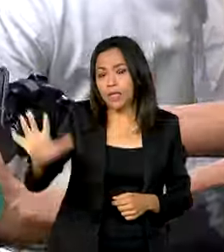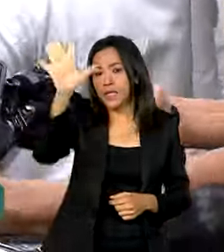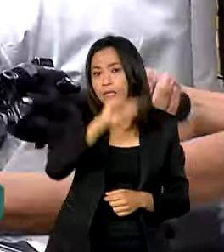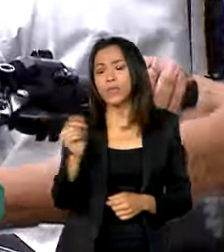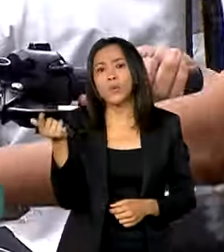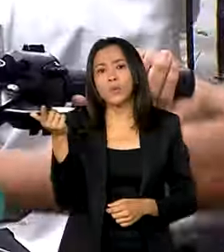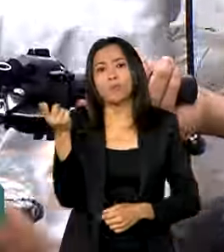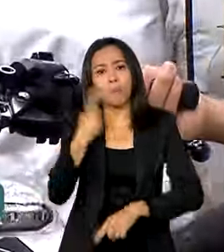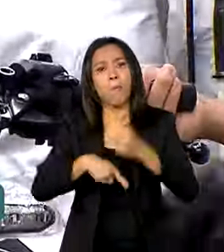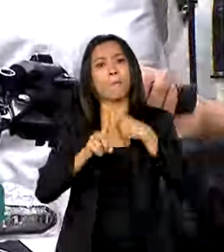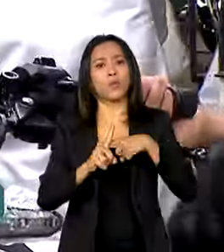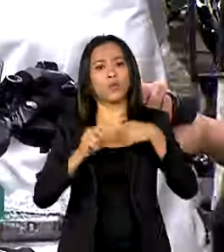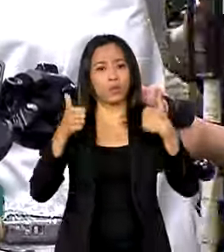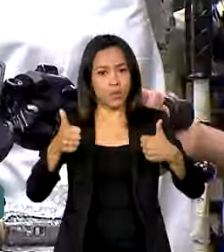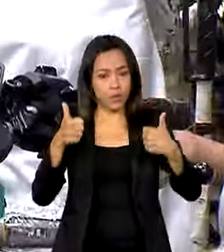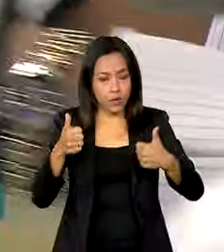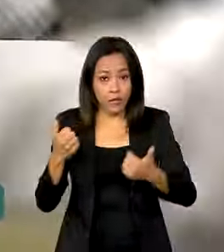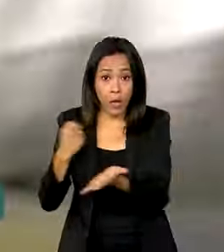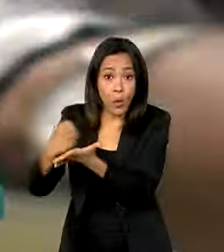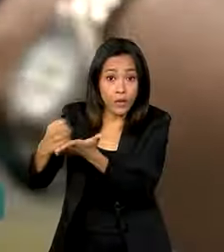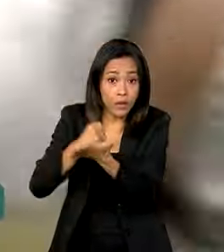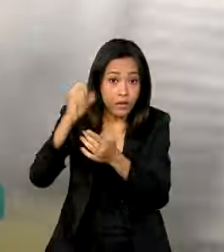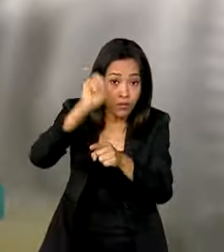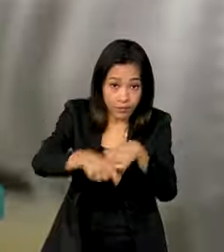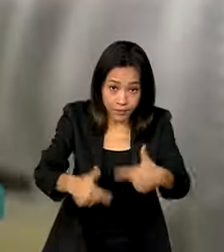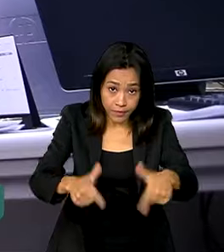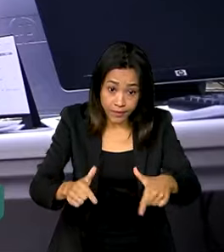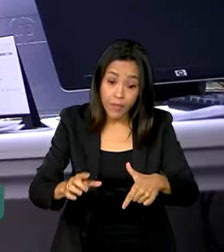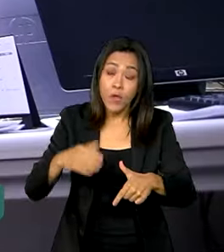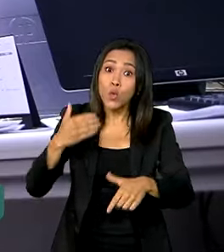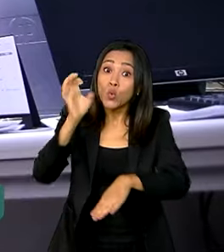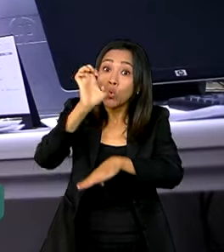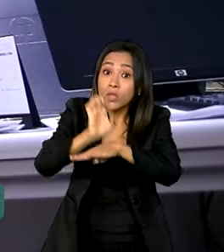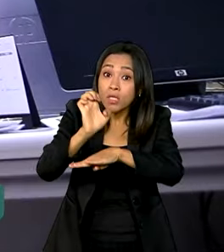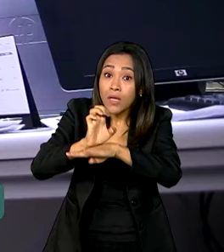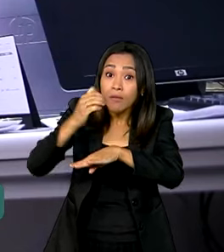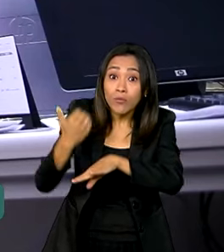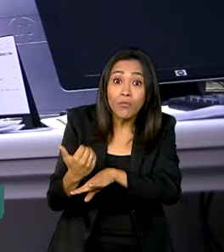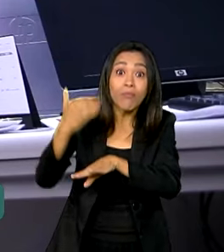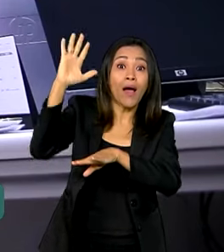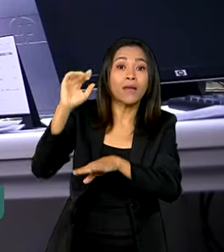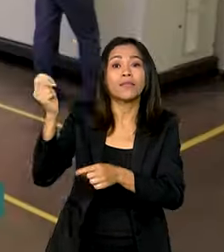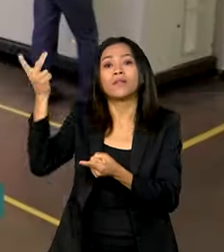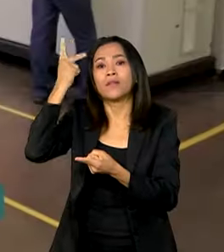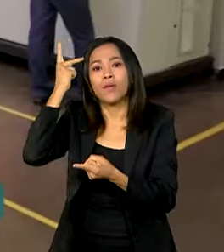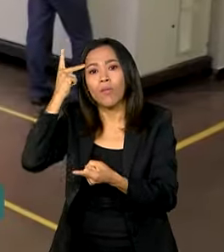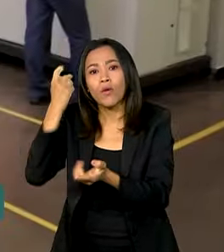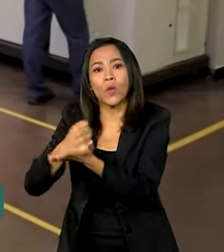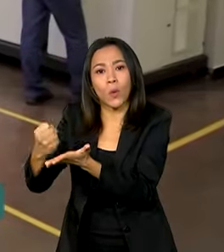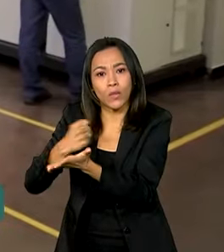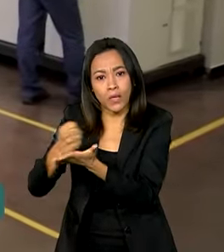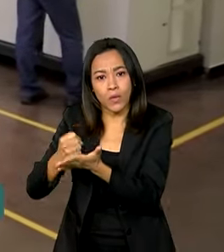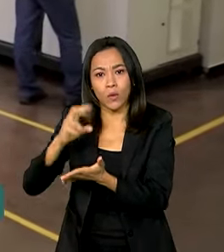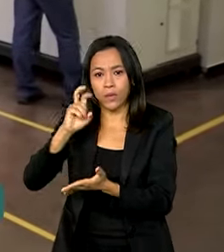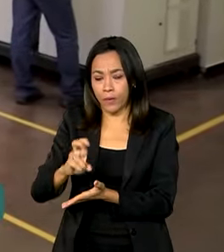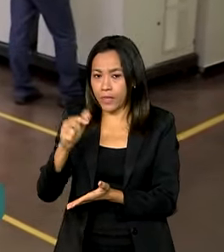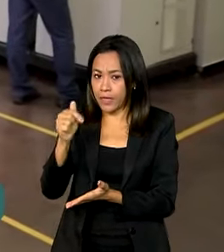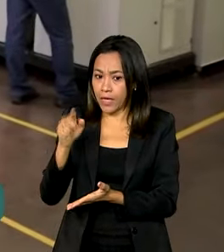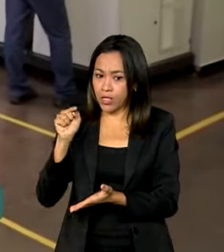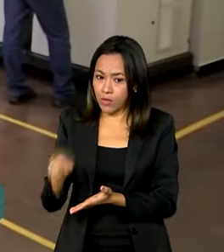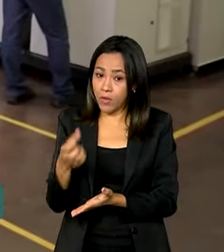saldo positivo na geração de empregos formais. Os estados com maior saldo foram São Paulo, que gerou 57